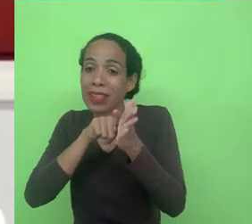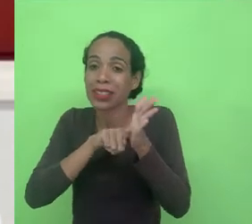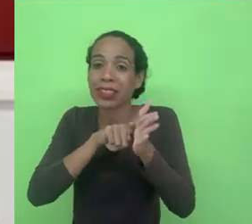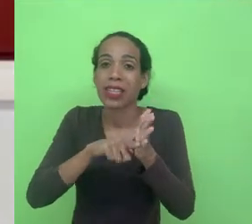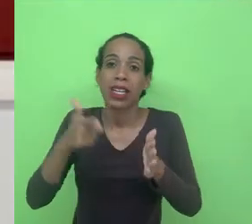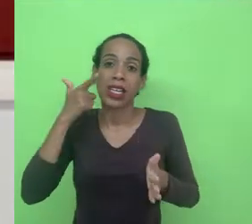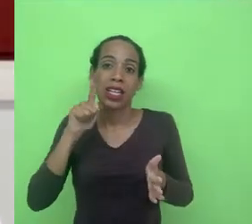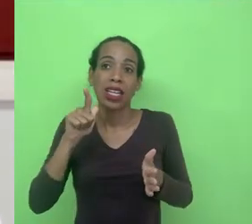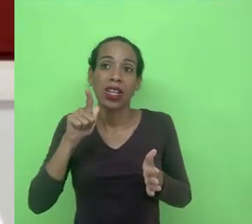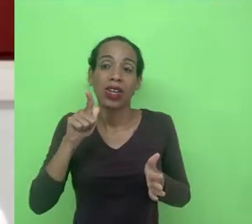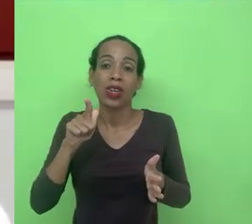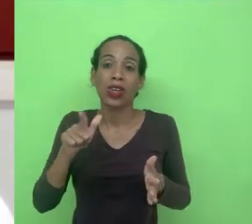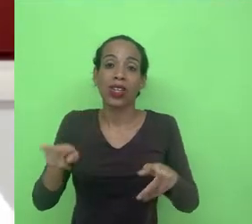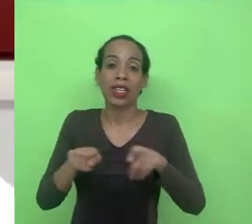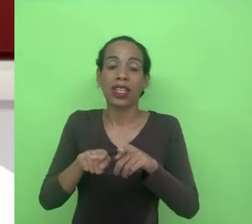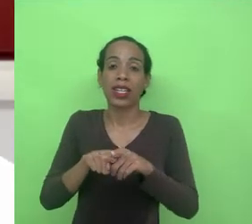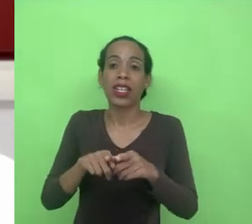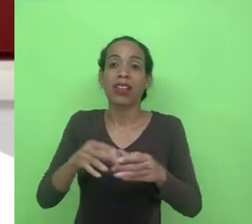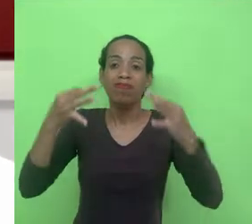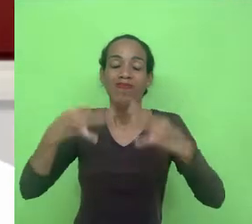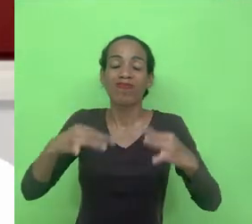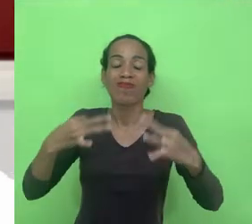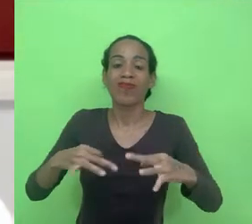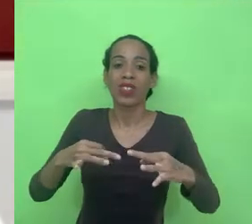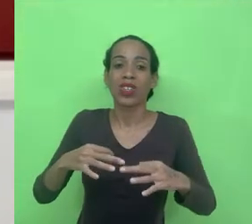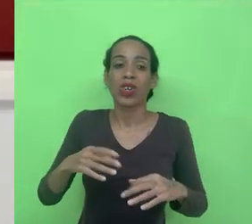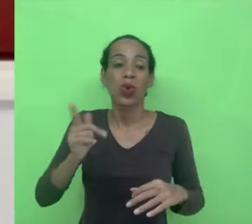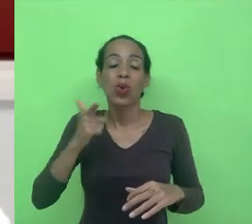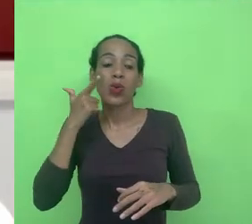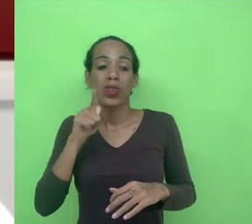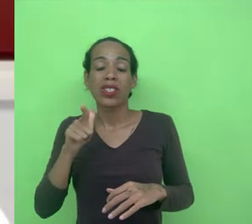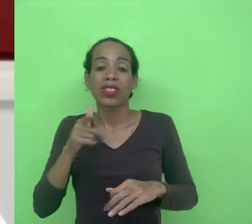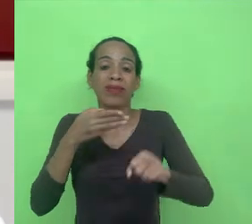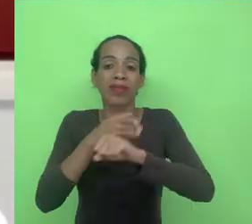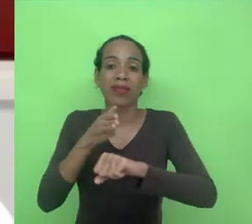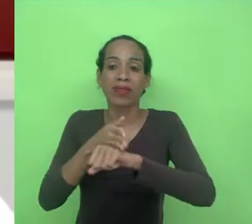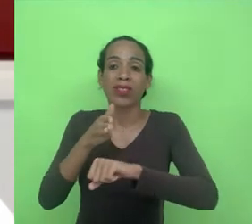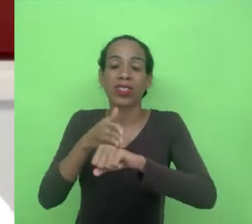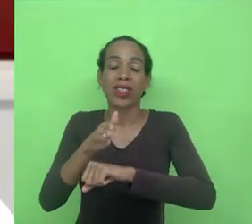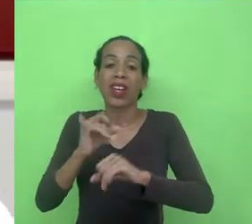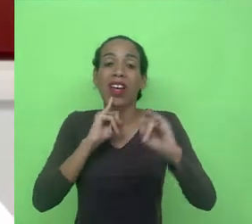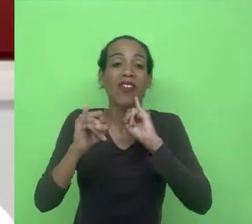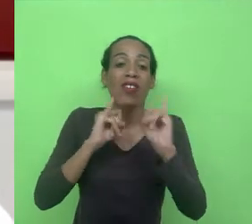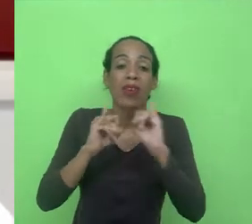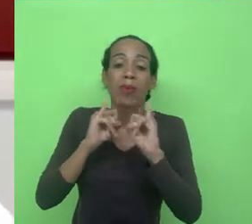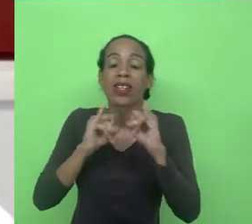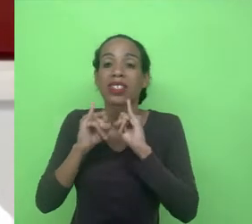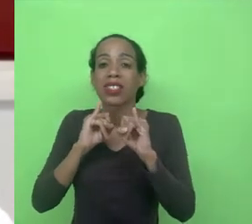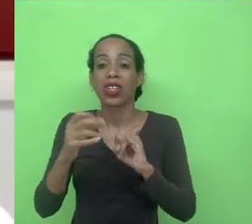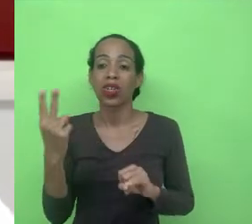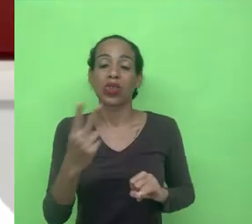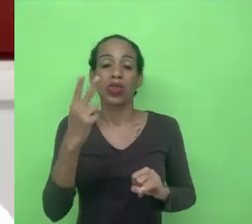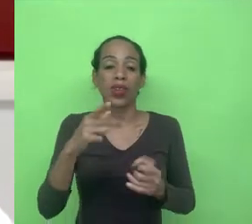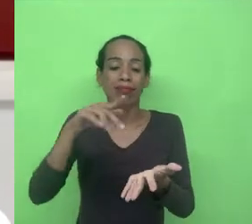aquela ação você realmente não conseguia acessar aquela informação mas com dois cliques do mouse você